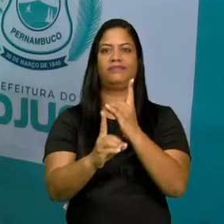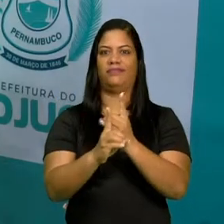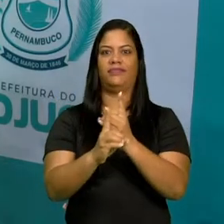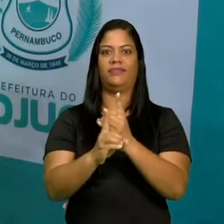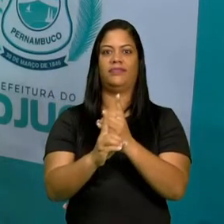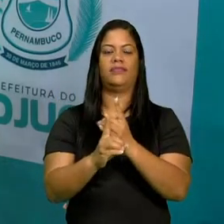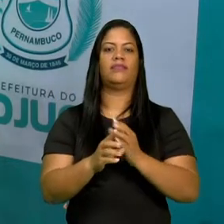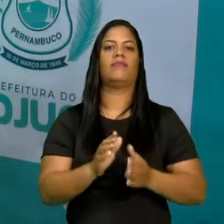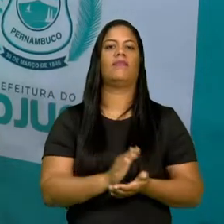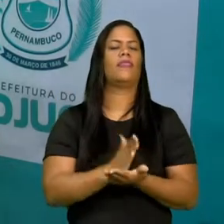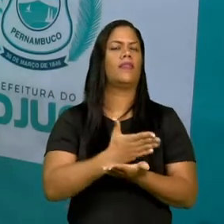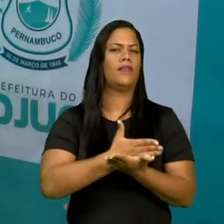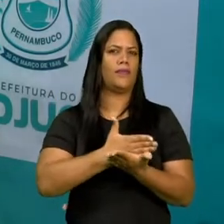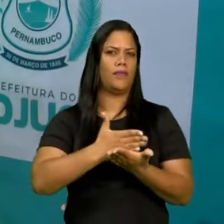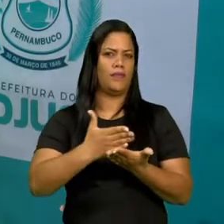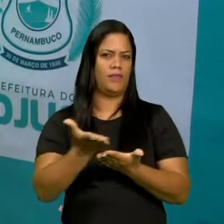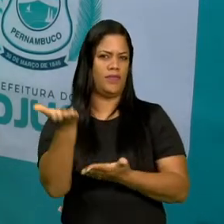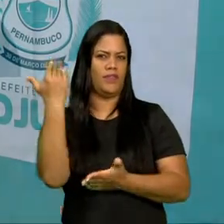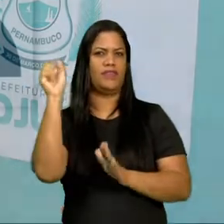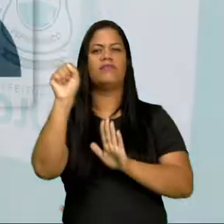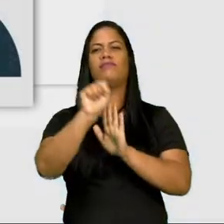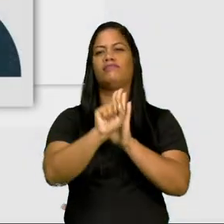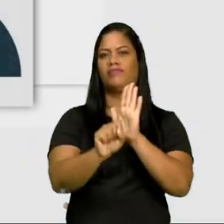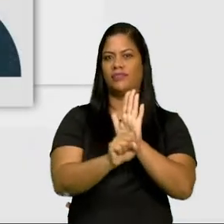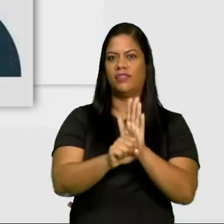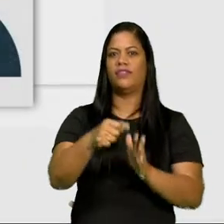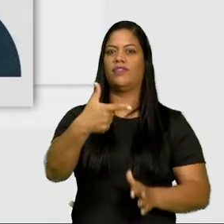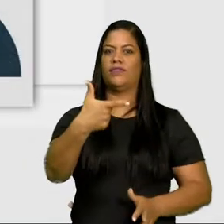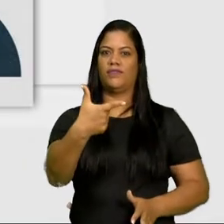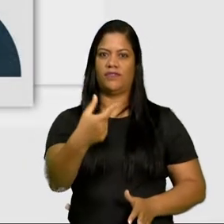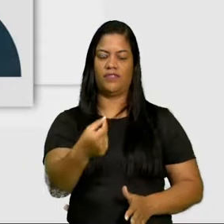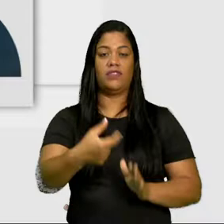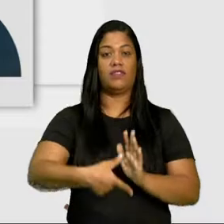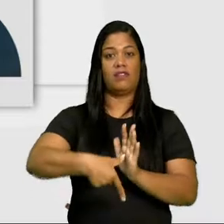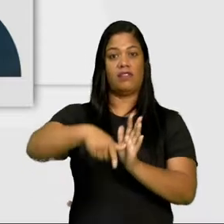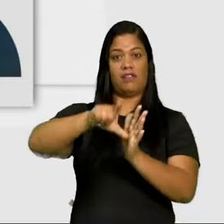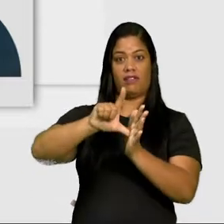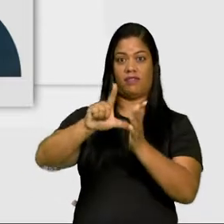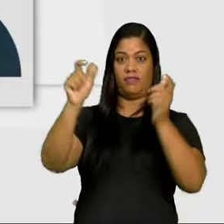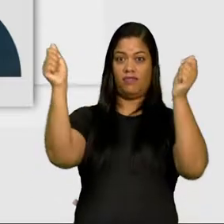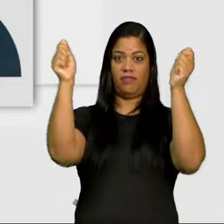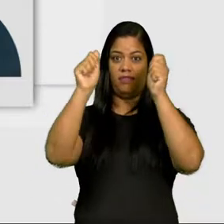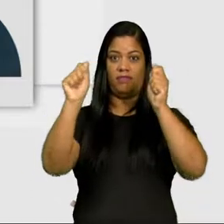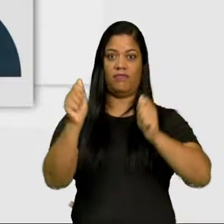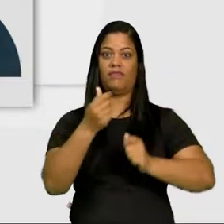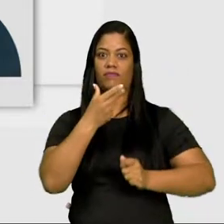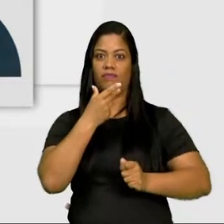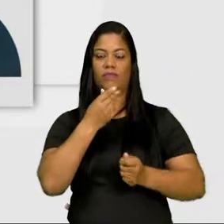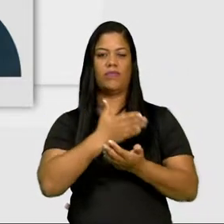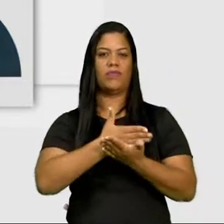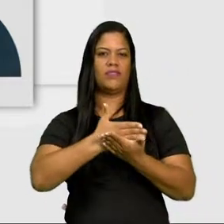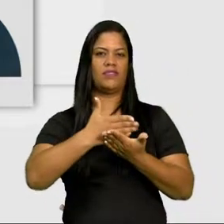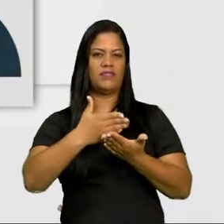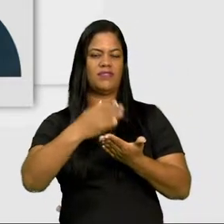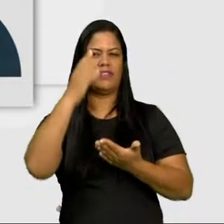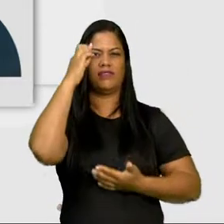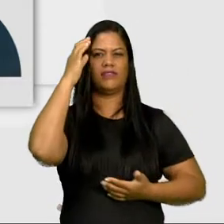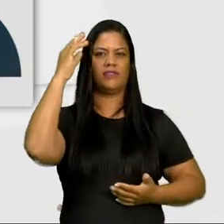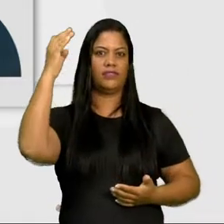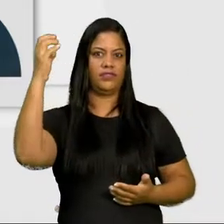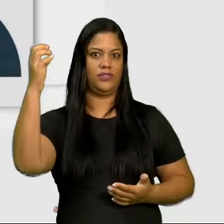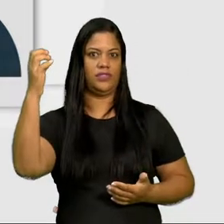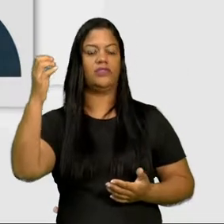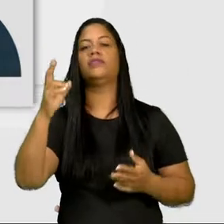Lá no início do século XX, antes que os artistas atingissem a abstração absoluta,